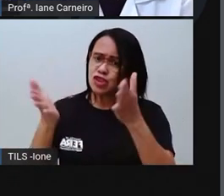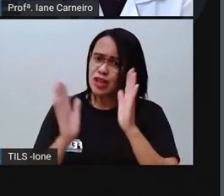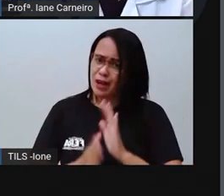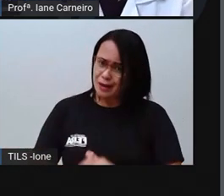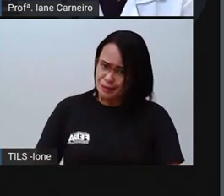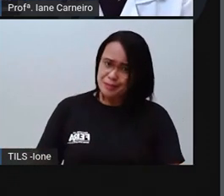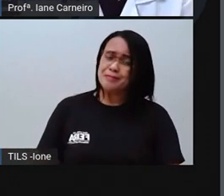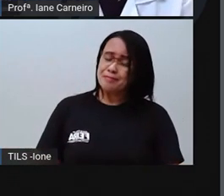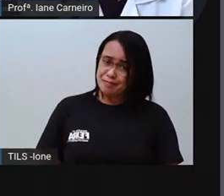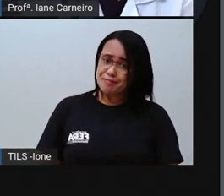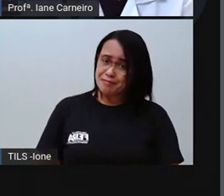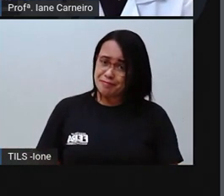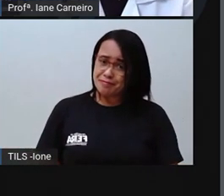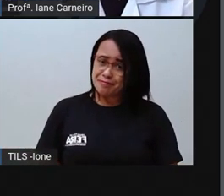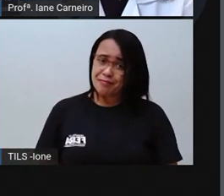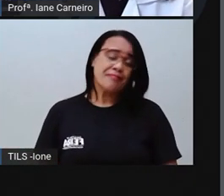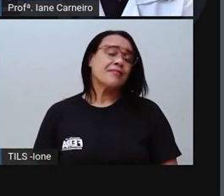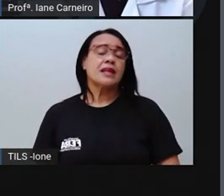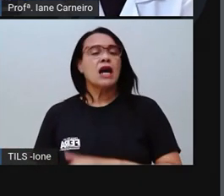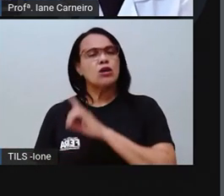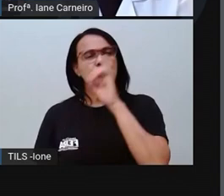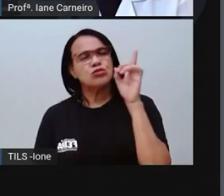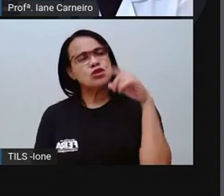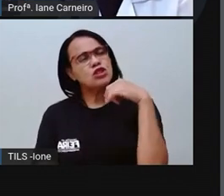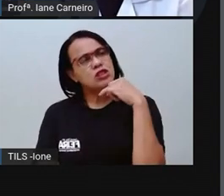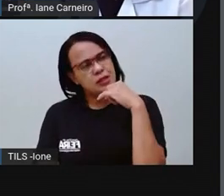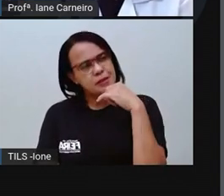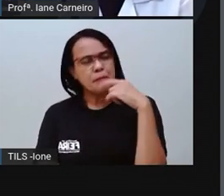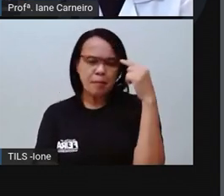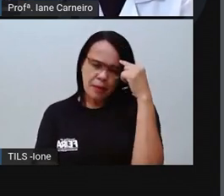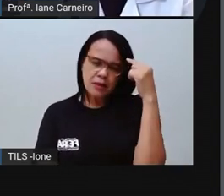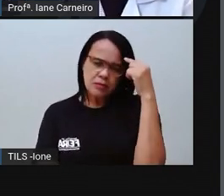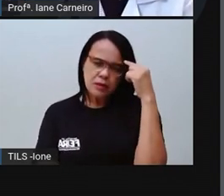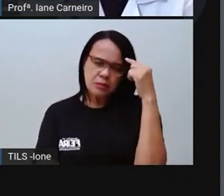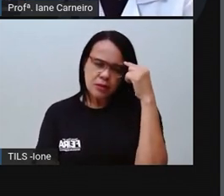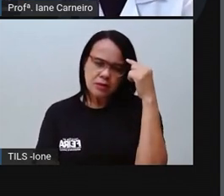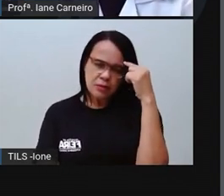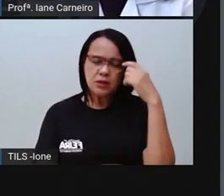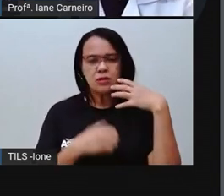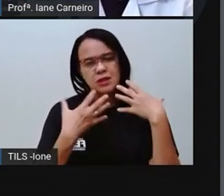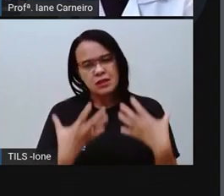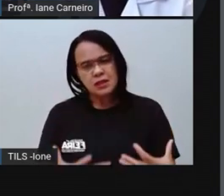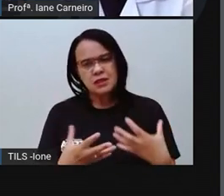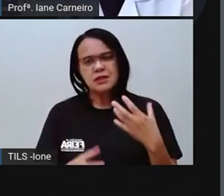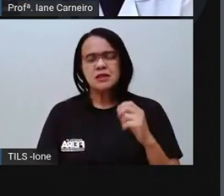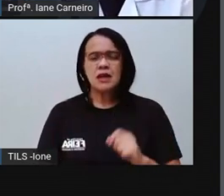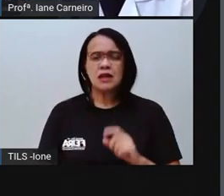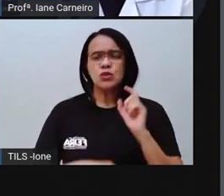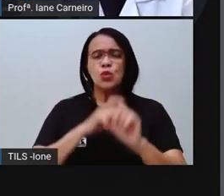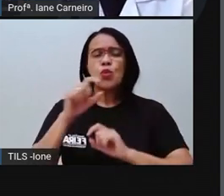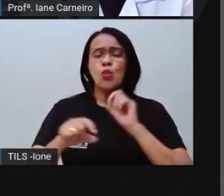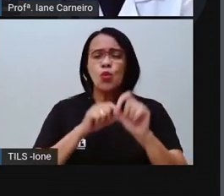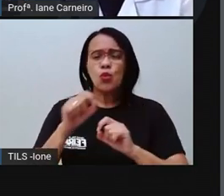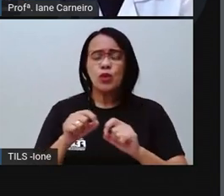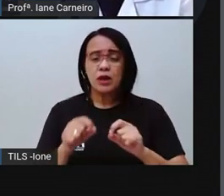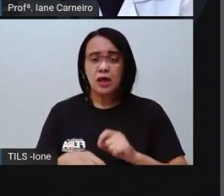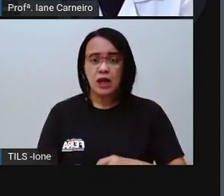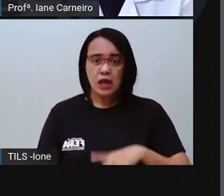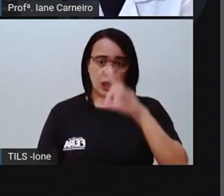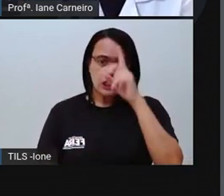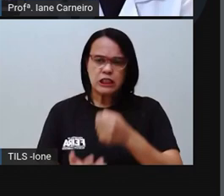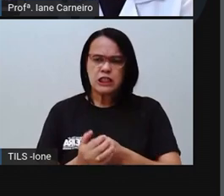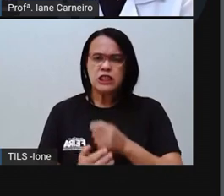até que um dia, cansado de tanto pensar, ele resolveu dormir. Ele nunca havia